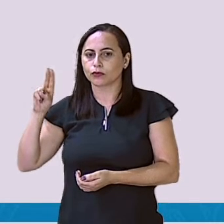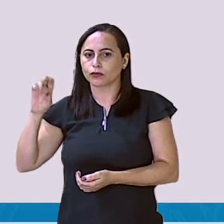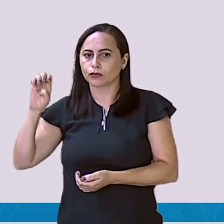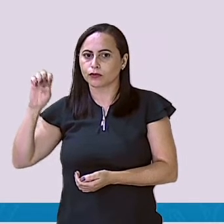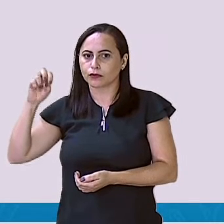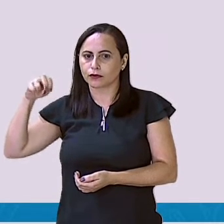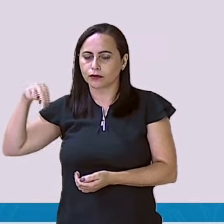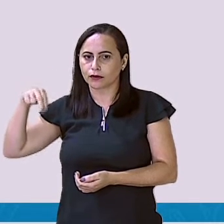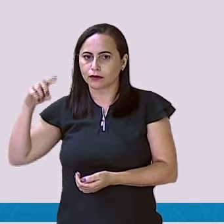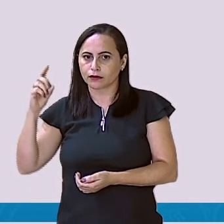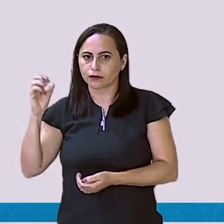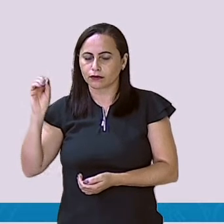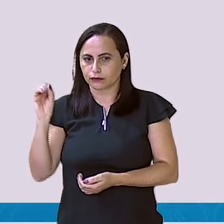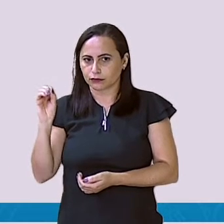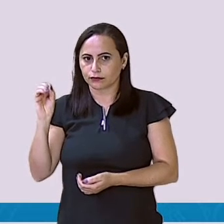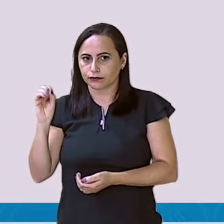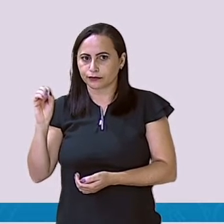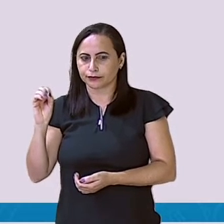daqui pra lá.